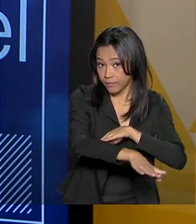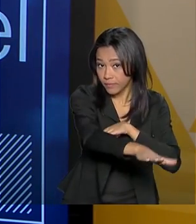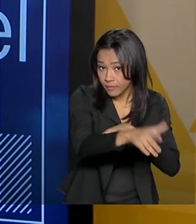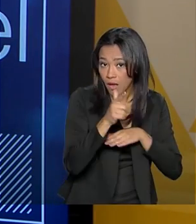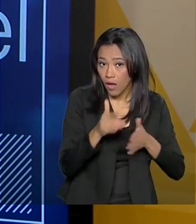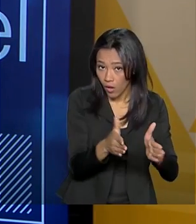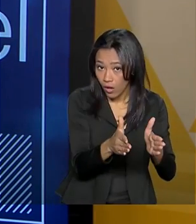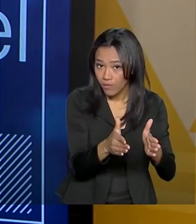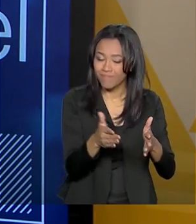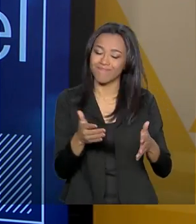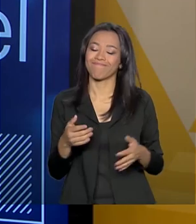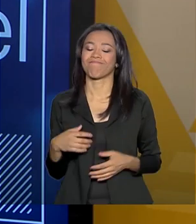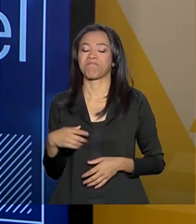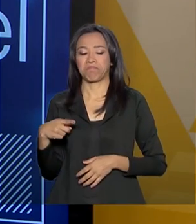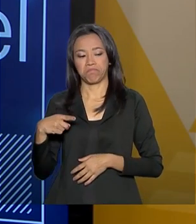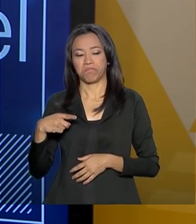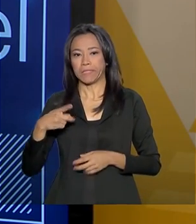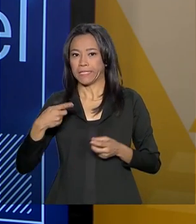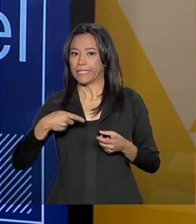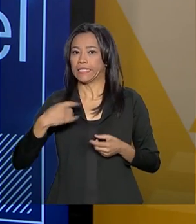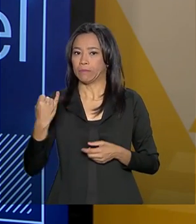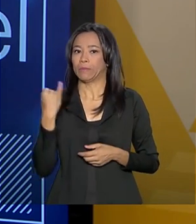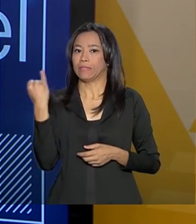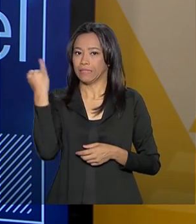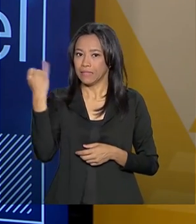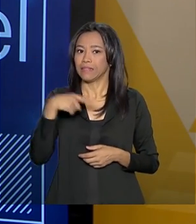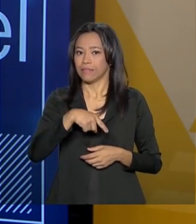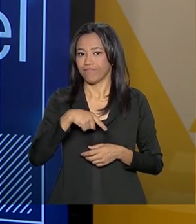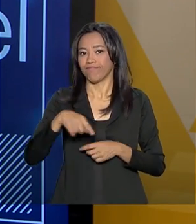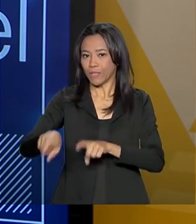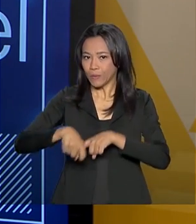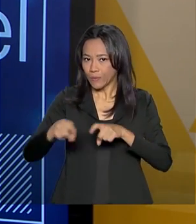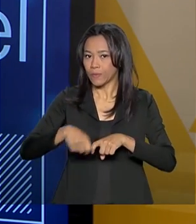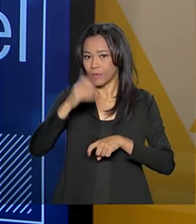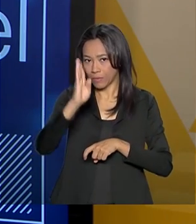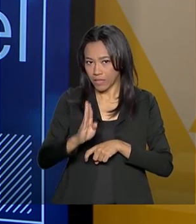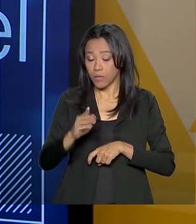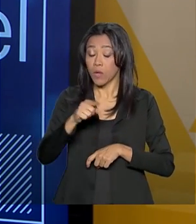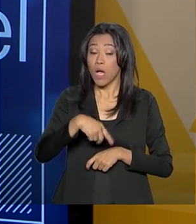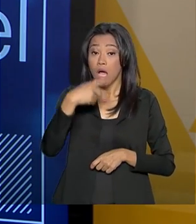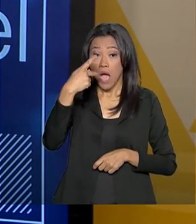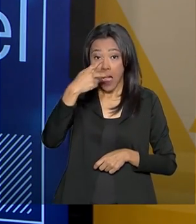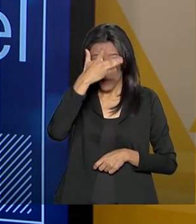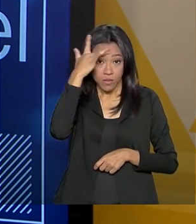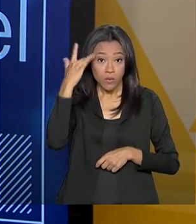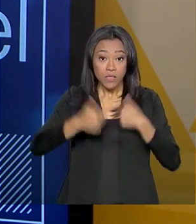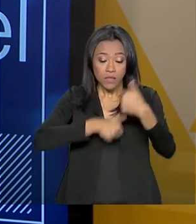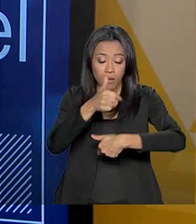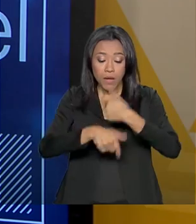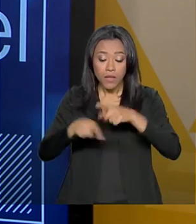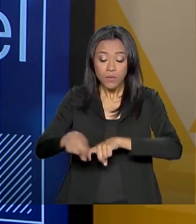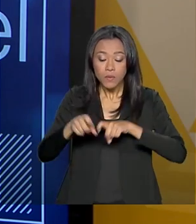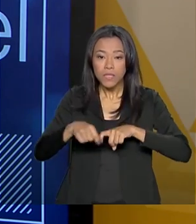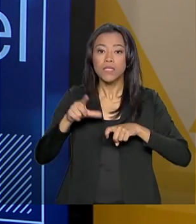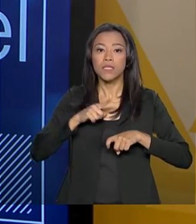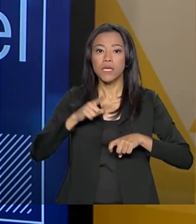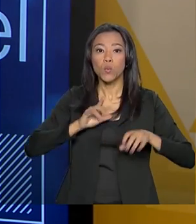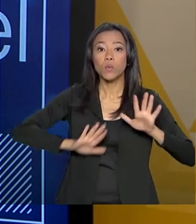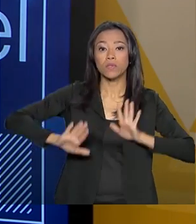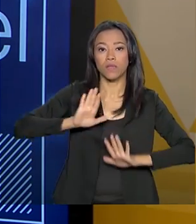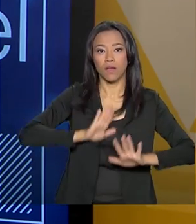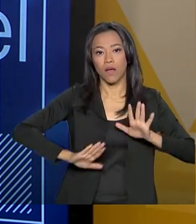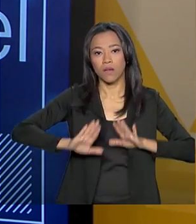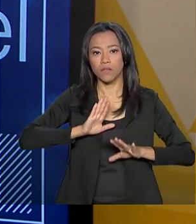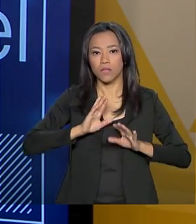muito importante da agricultura brasileira. O agricultor brasileiro é um grande conservacionista. Observando a